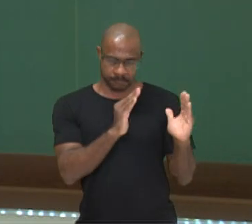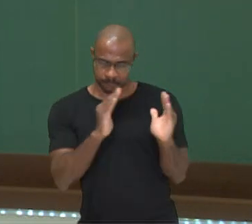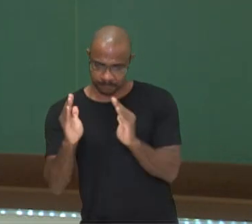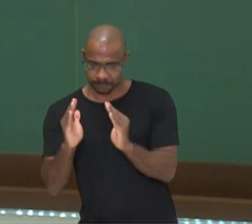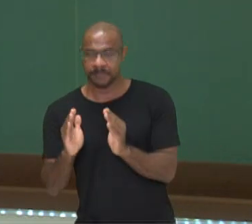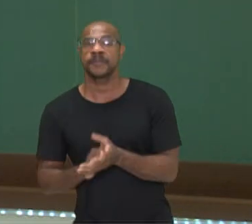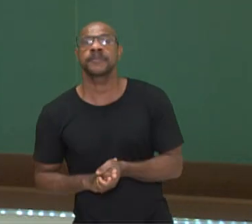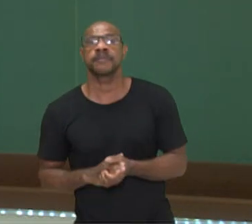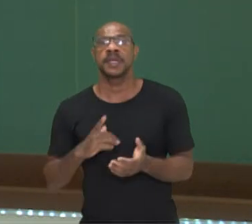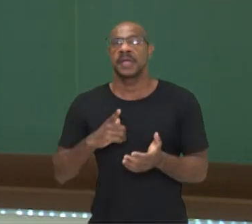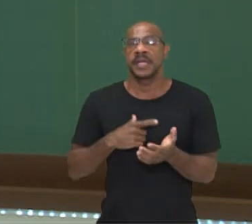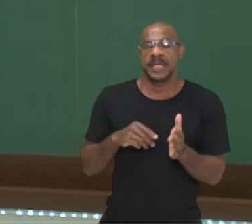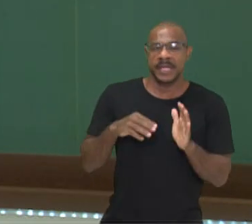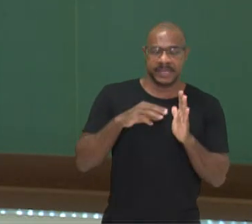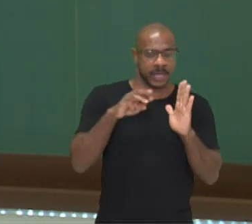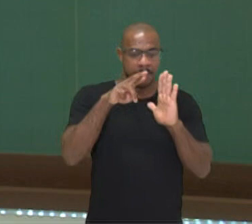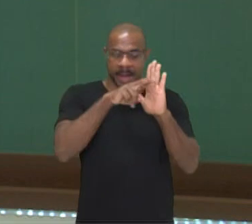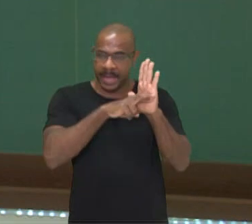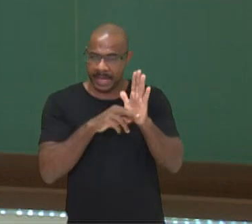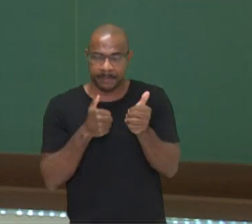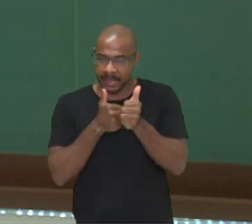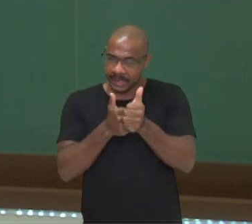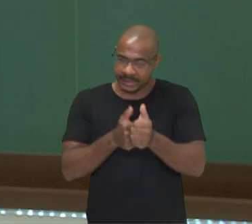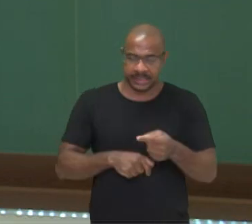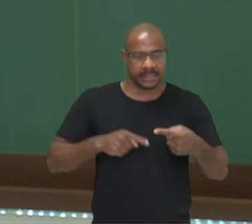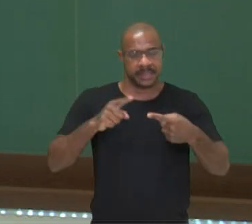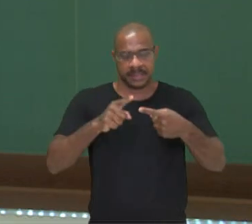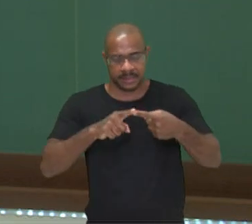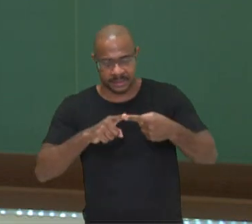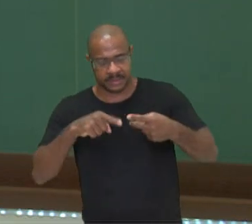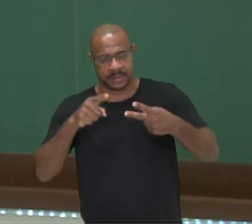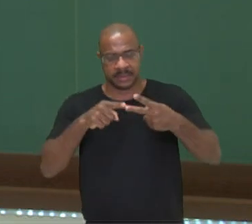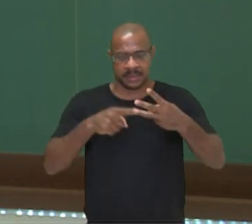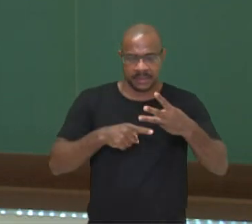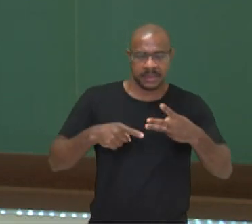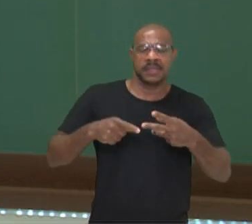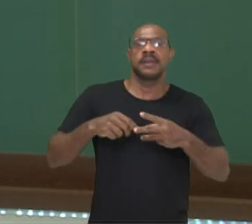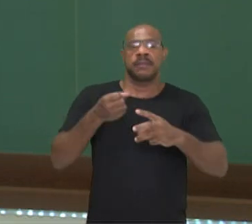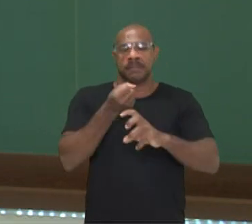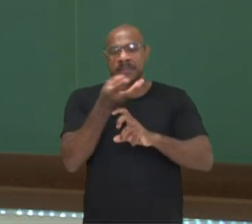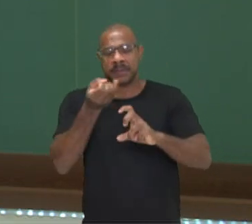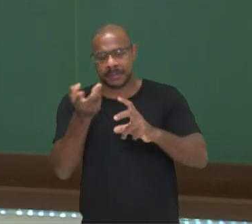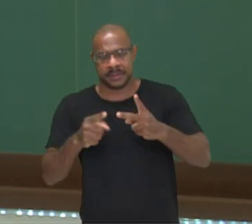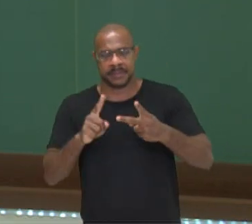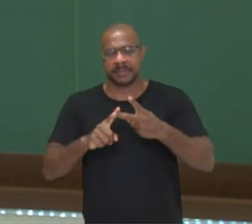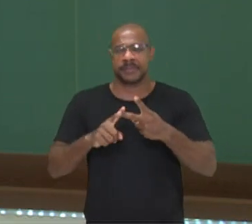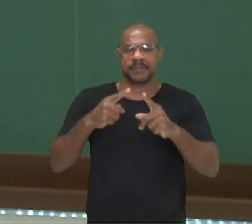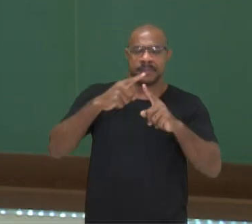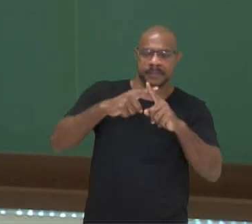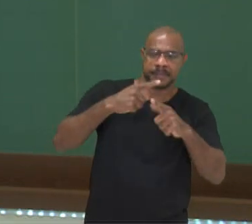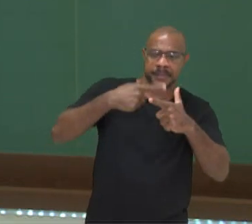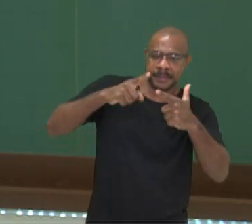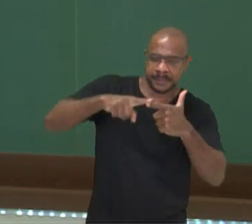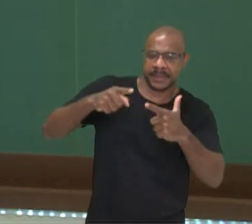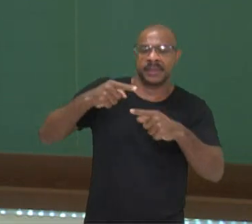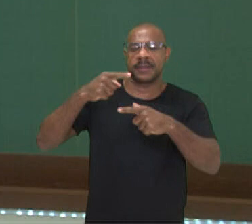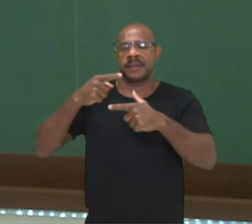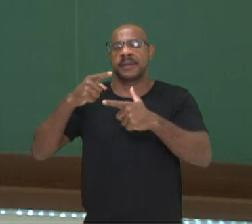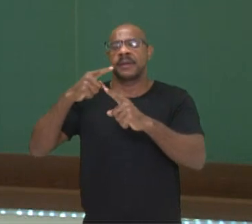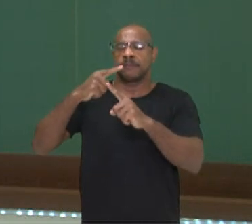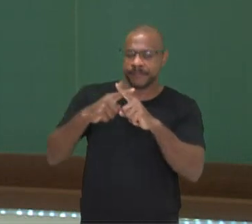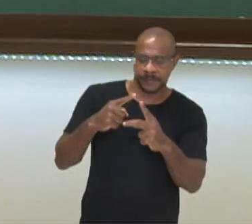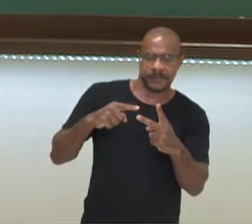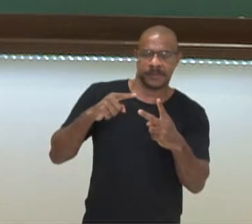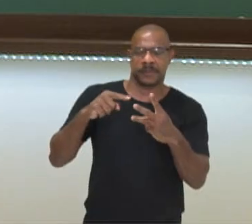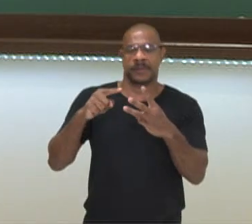Primeiro a operação de potenciação, depois multiplicação ou divisão, depois soma ou subtração, e por